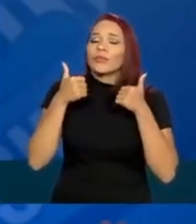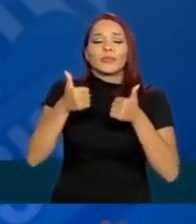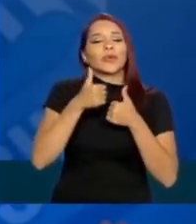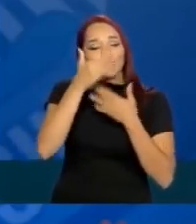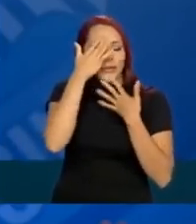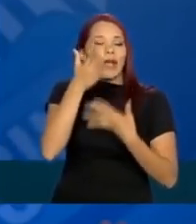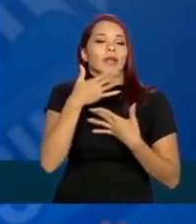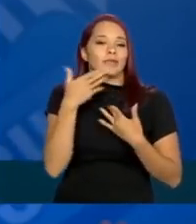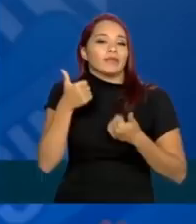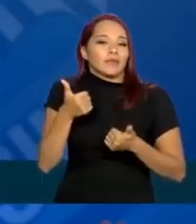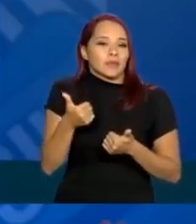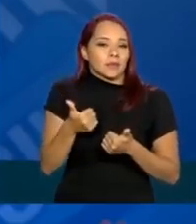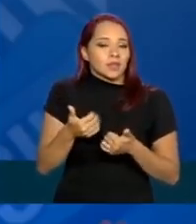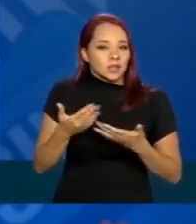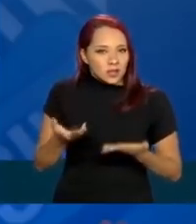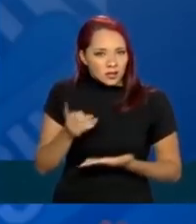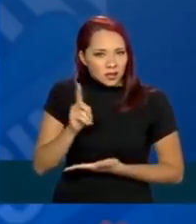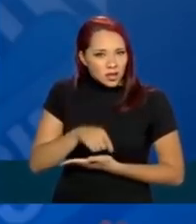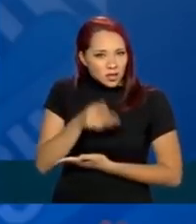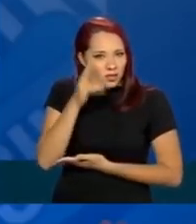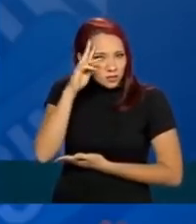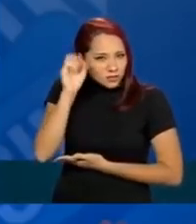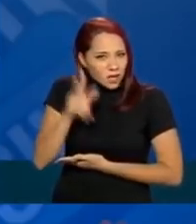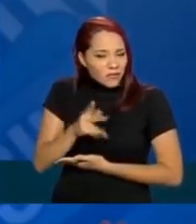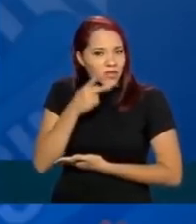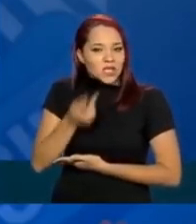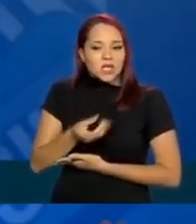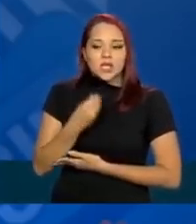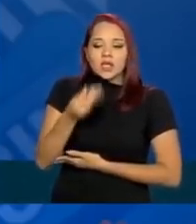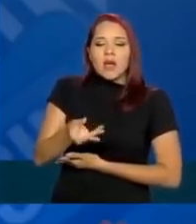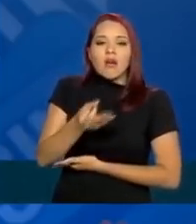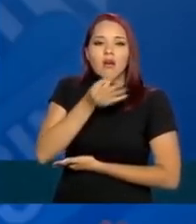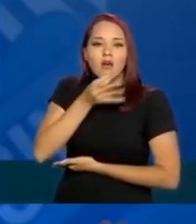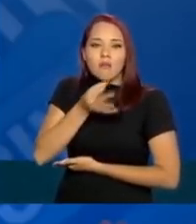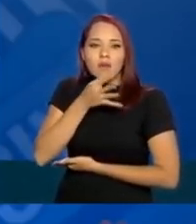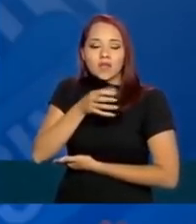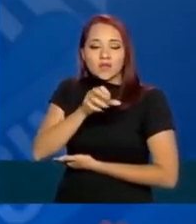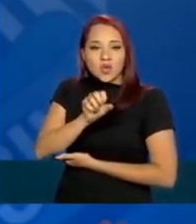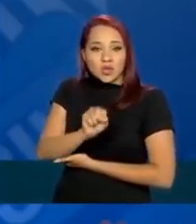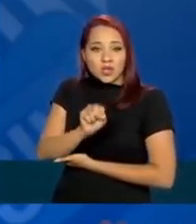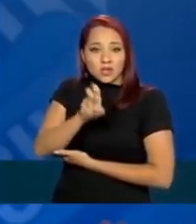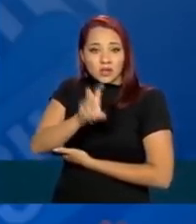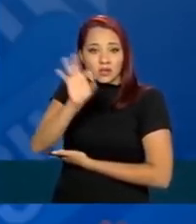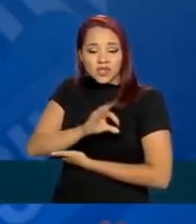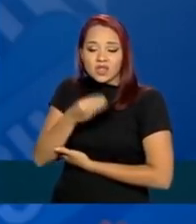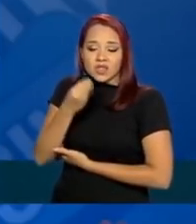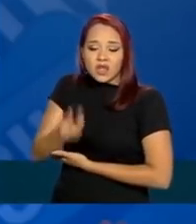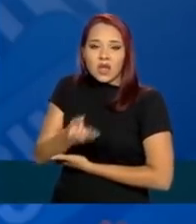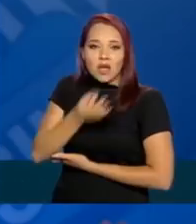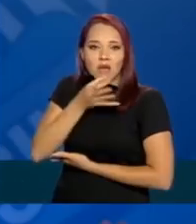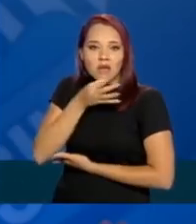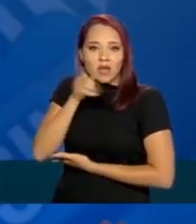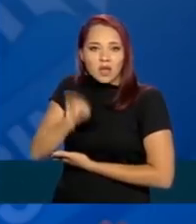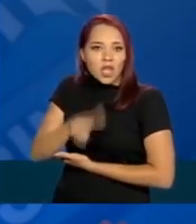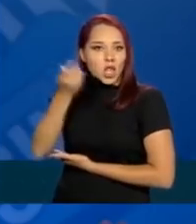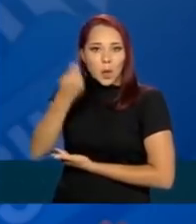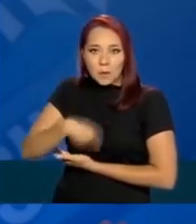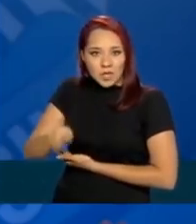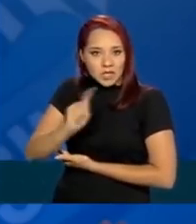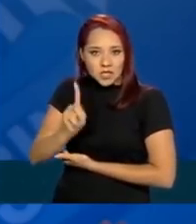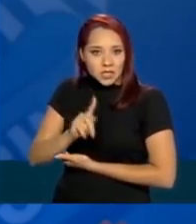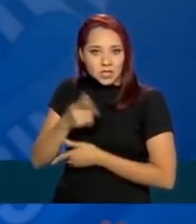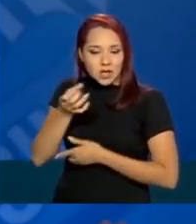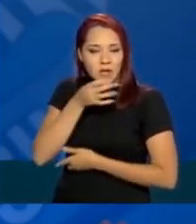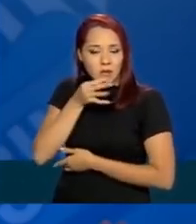Então, será que seria inteligente dar um remédio para 85% das pessoas que não precisam